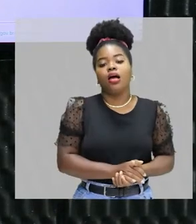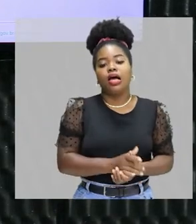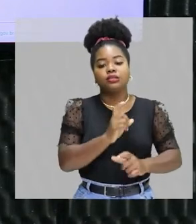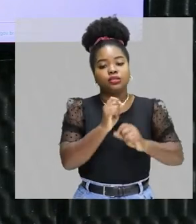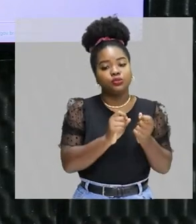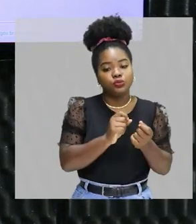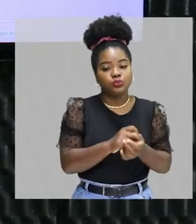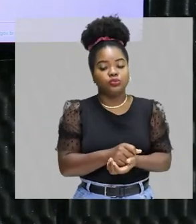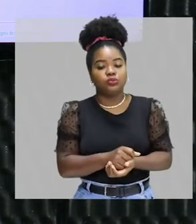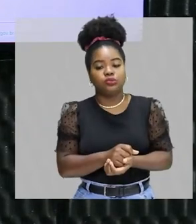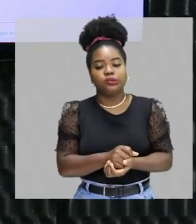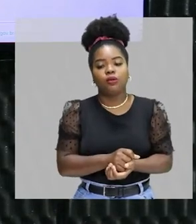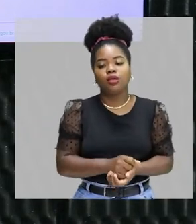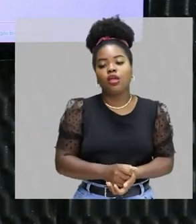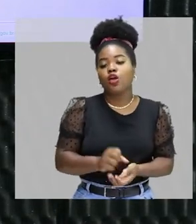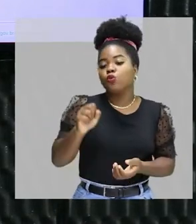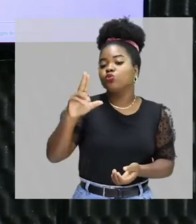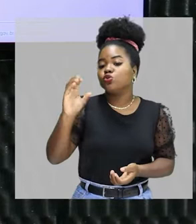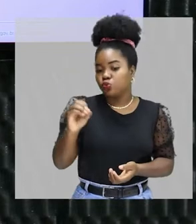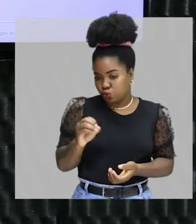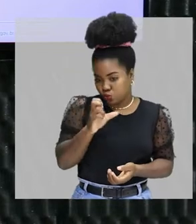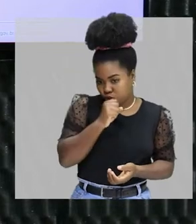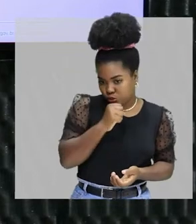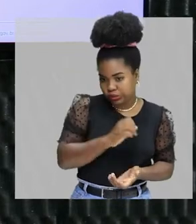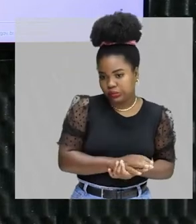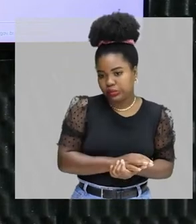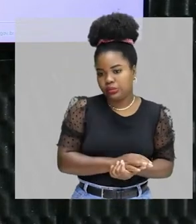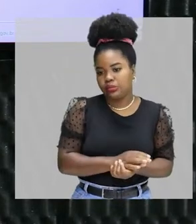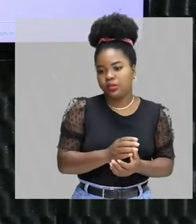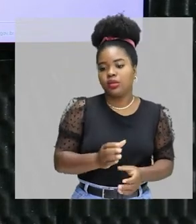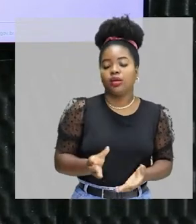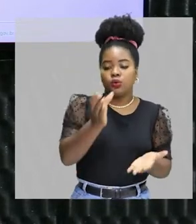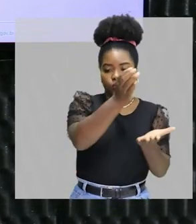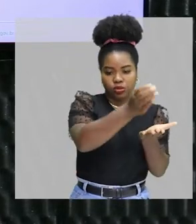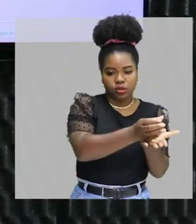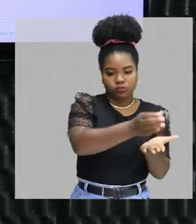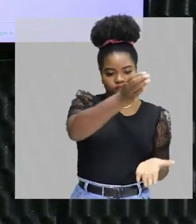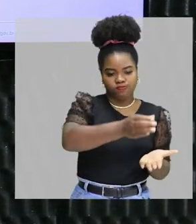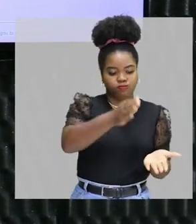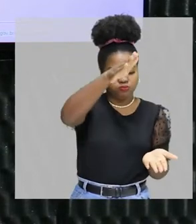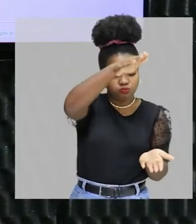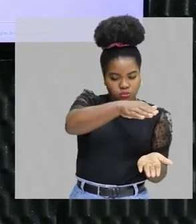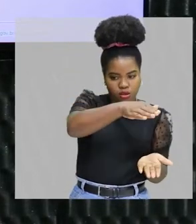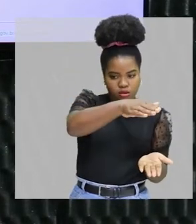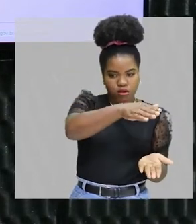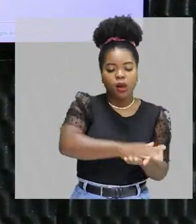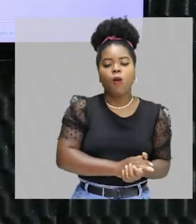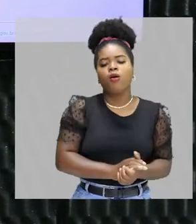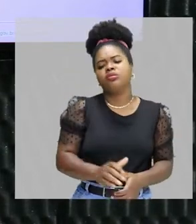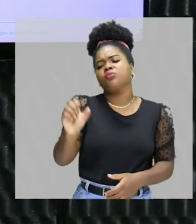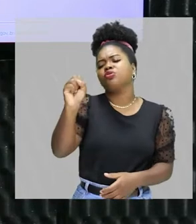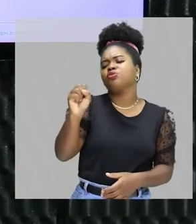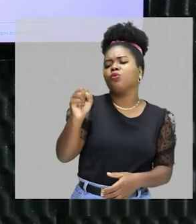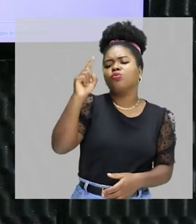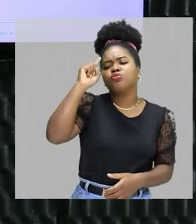armazenado em garrafões, que são tampados com rolhas de cortiça. Após oito dias de repouso,